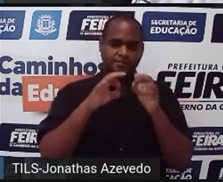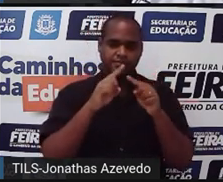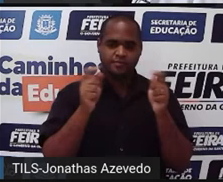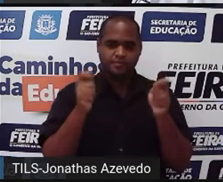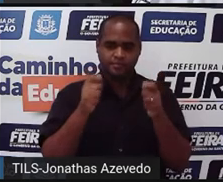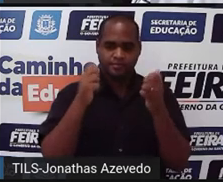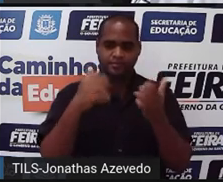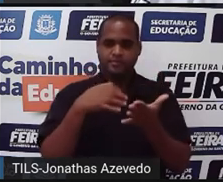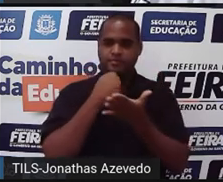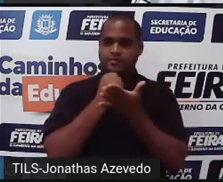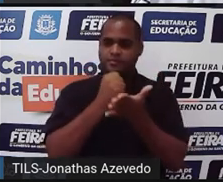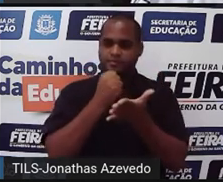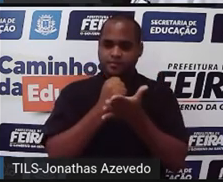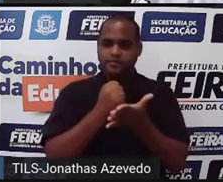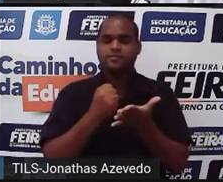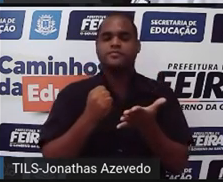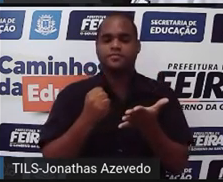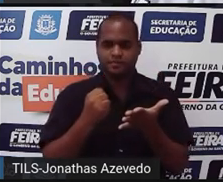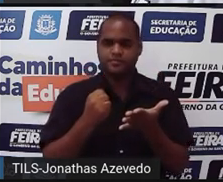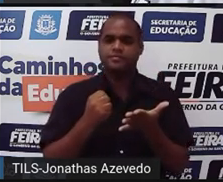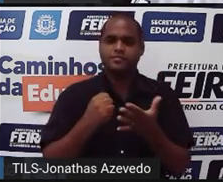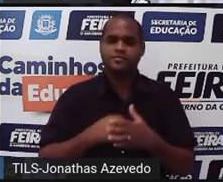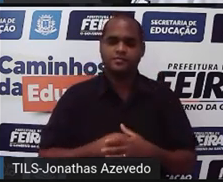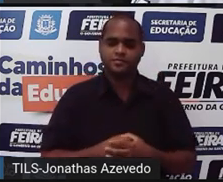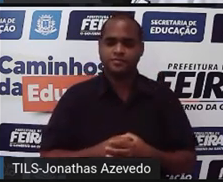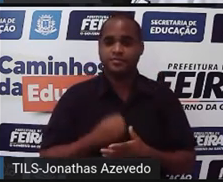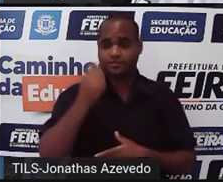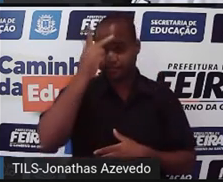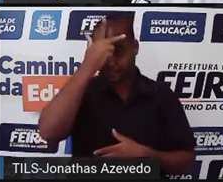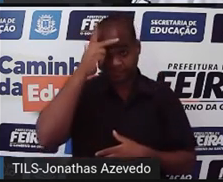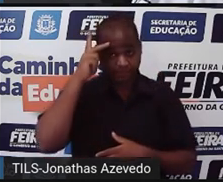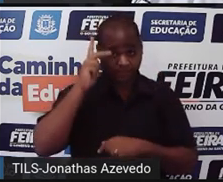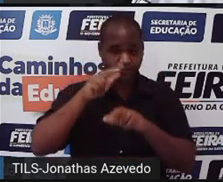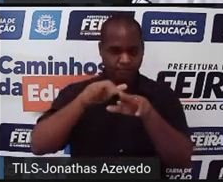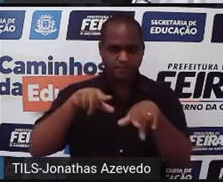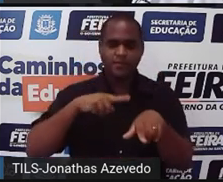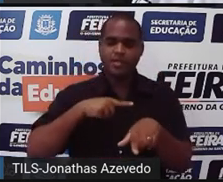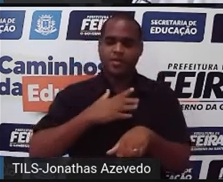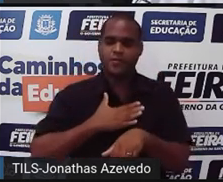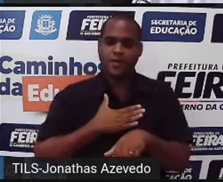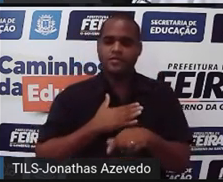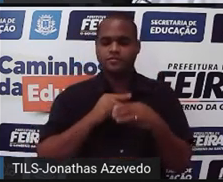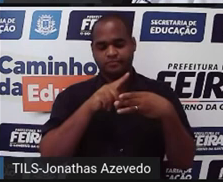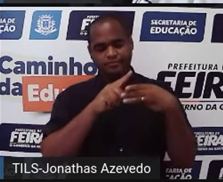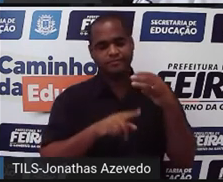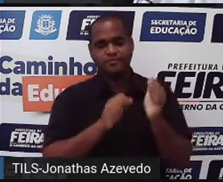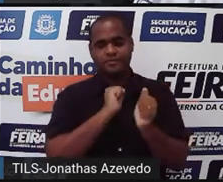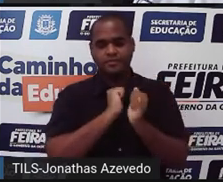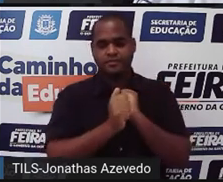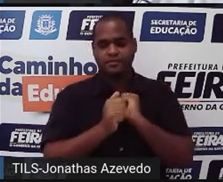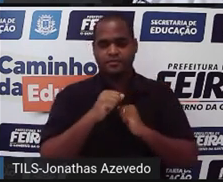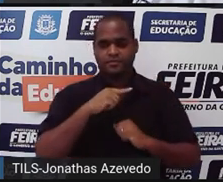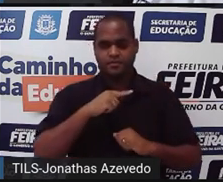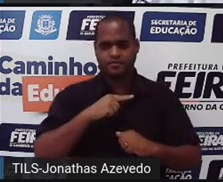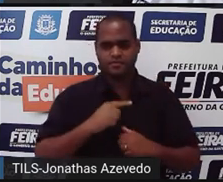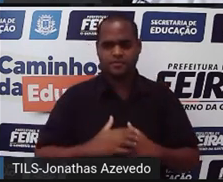representar as pessoas que gostam dos três esportes. Certo?